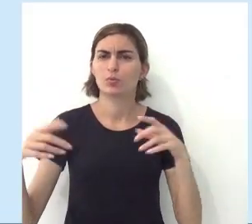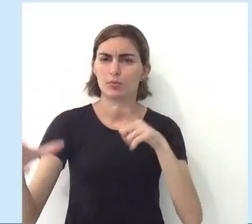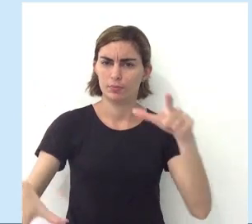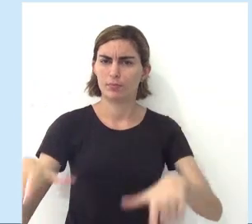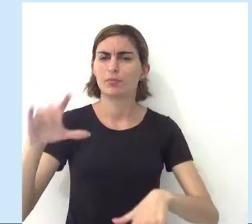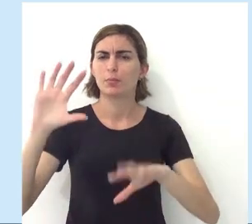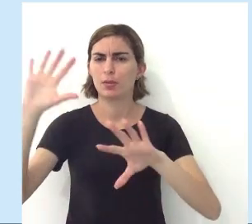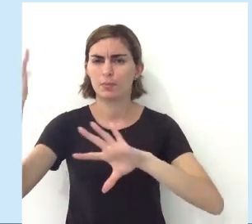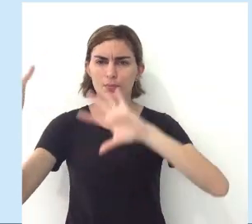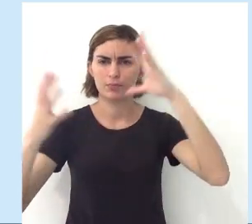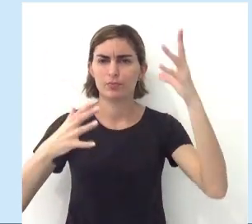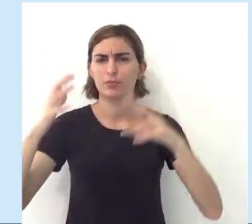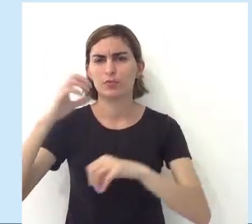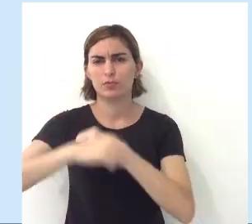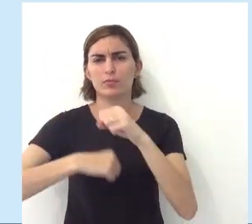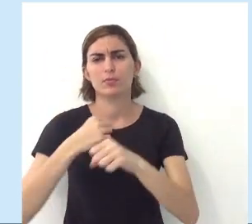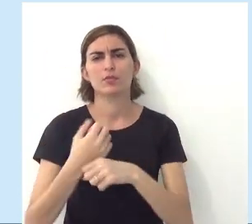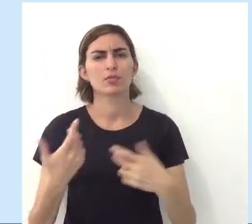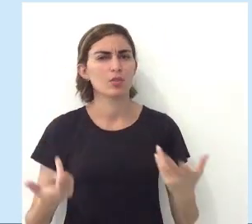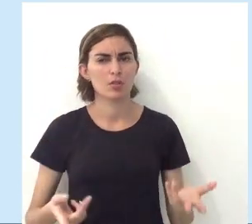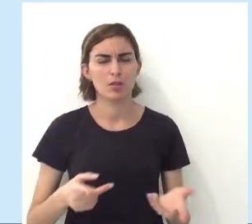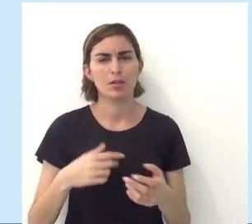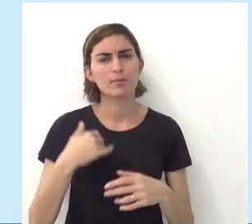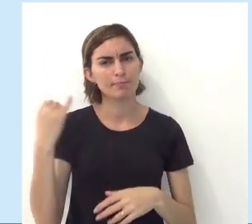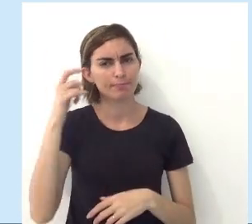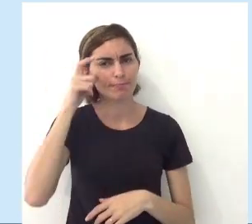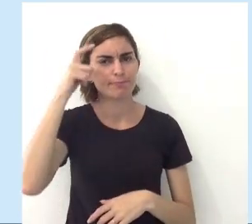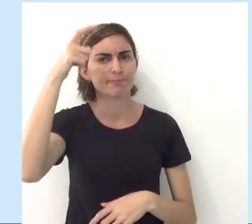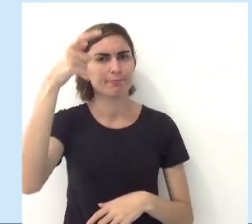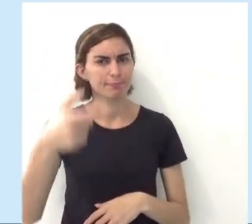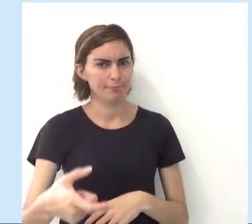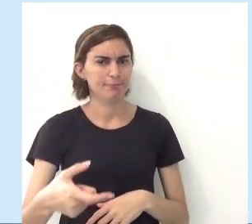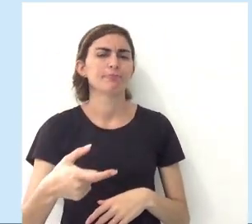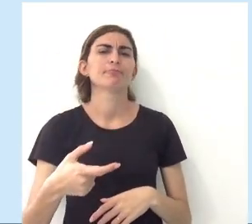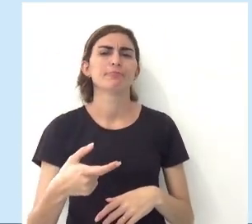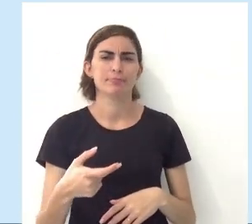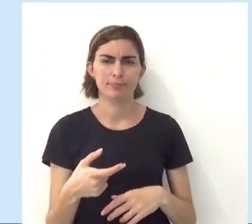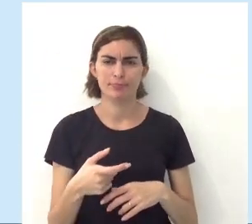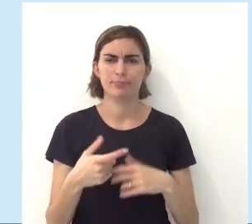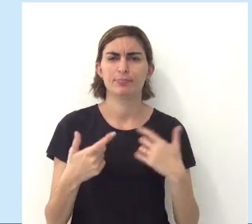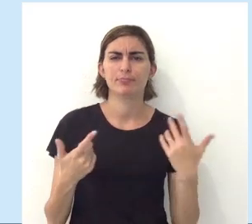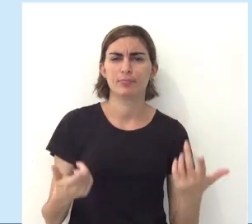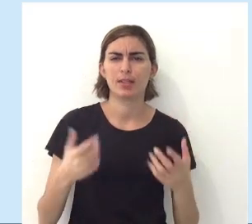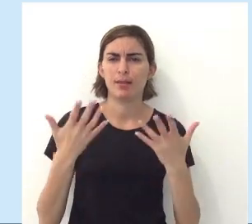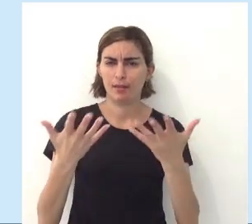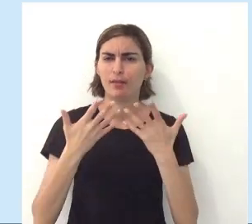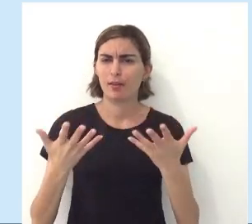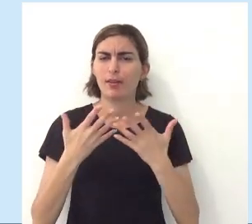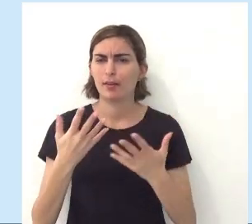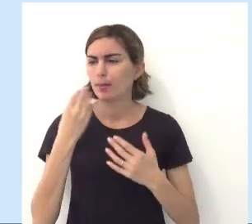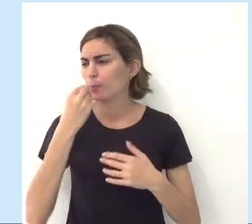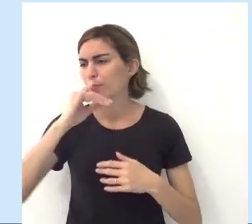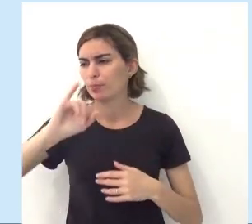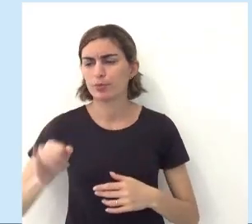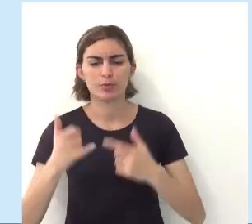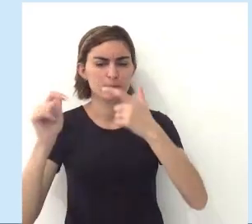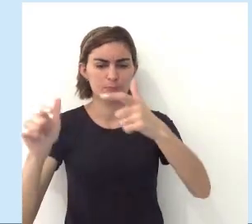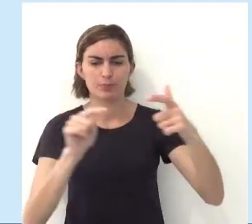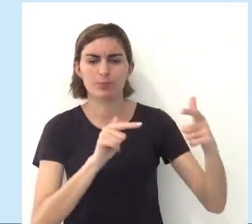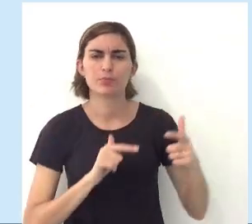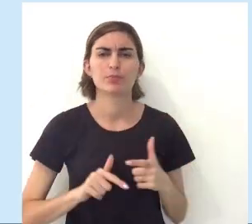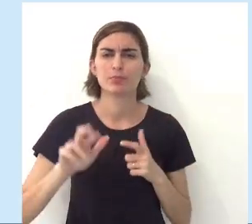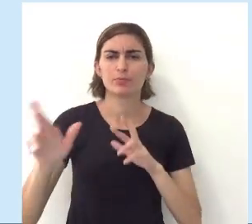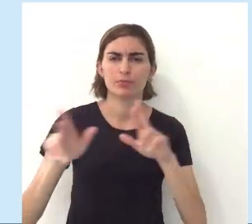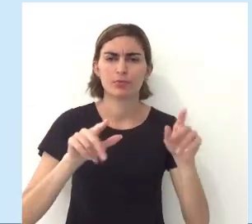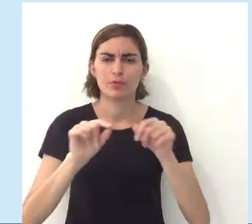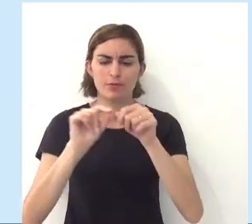de acordo com as estações do ano. É um fato muito interessante, assim, no ser humano, né, querer usufruir do